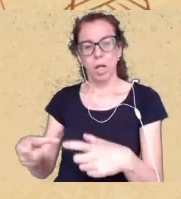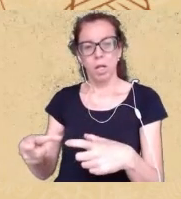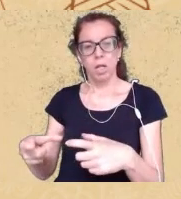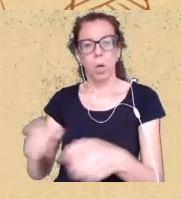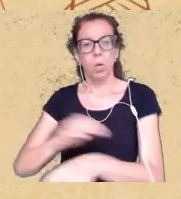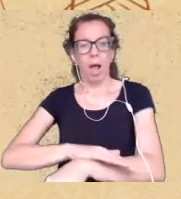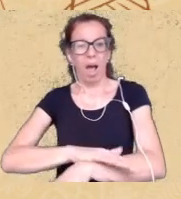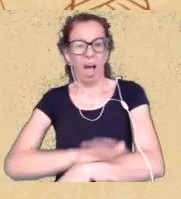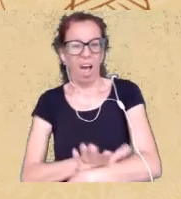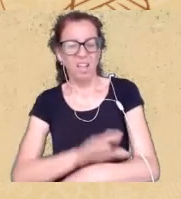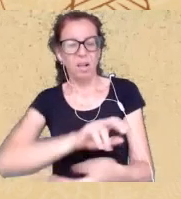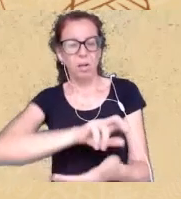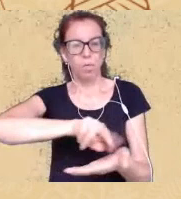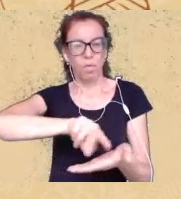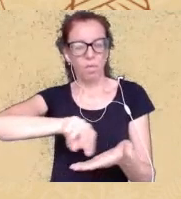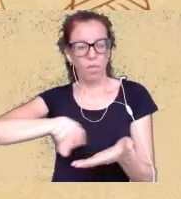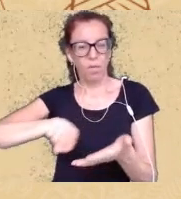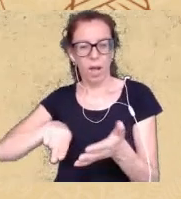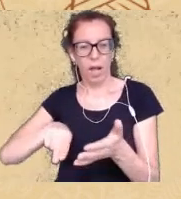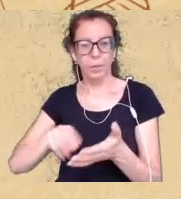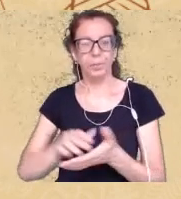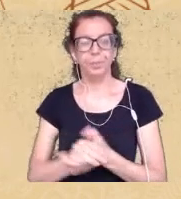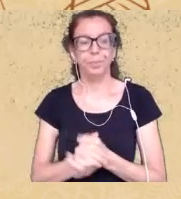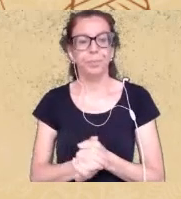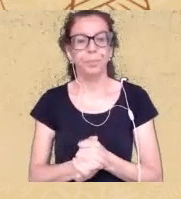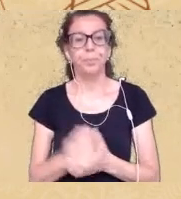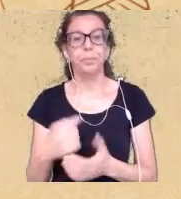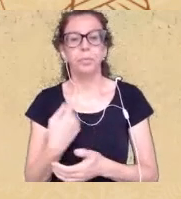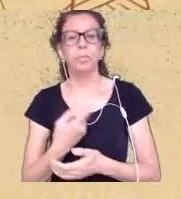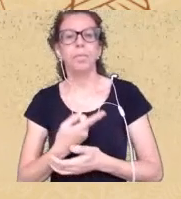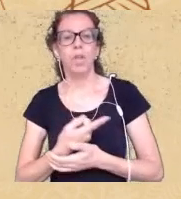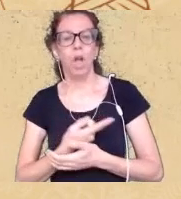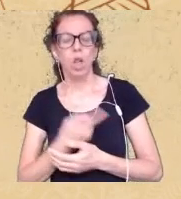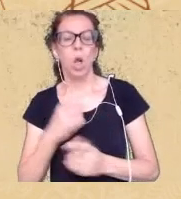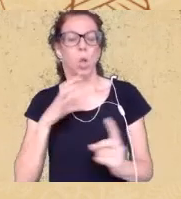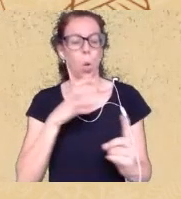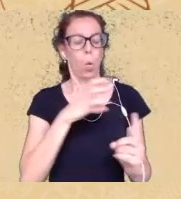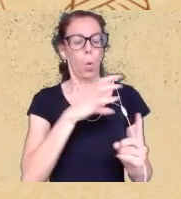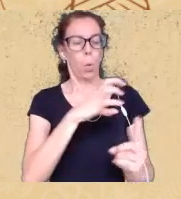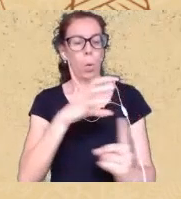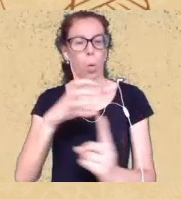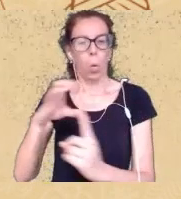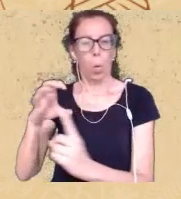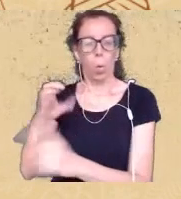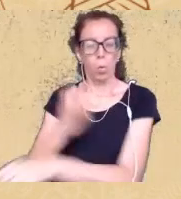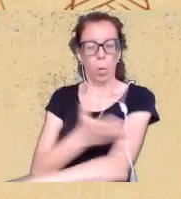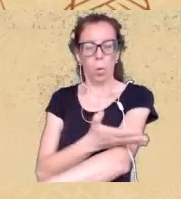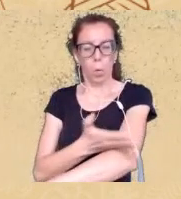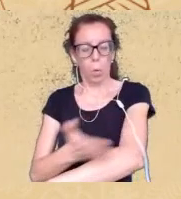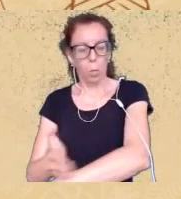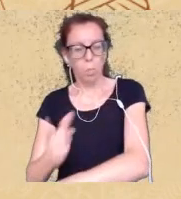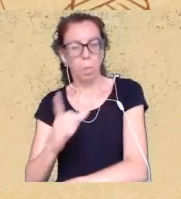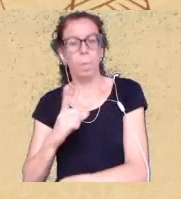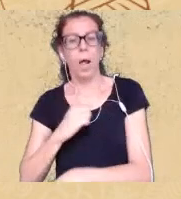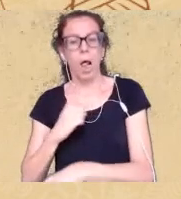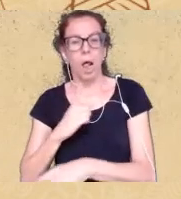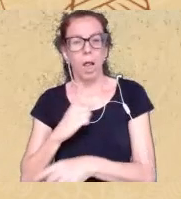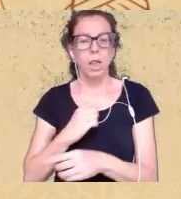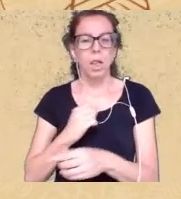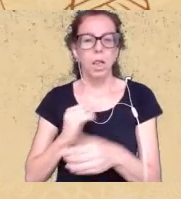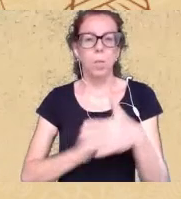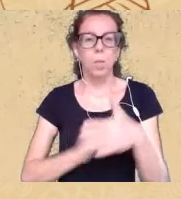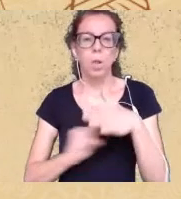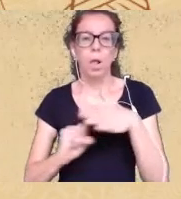nós que passamos pela influência da branquitude nós temos um ideal branco não é então